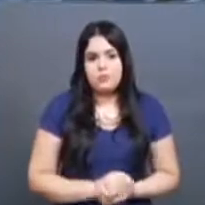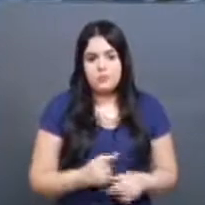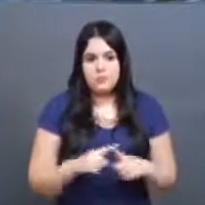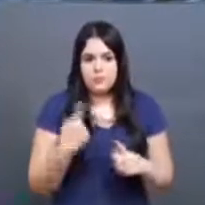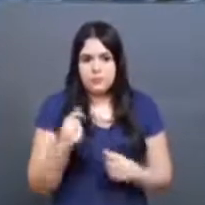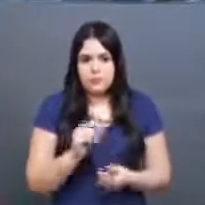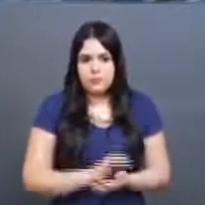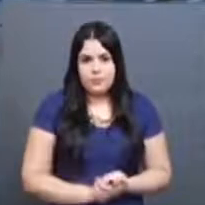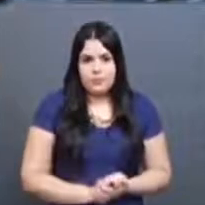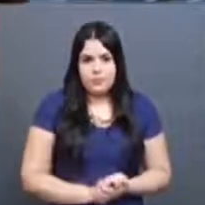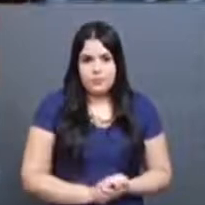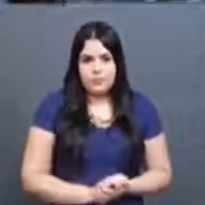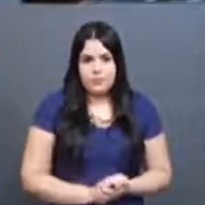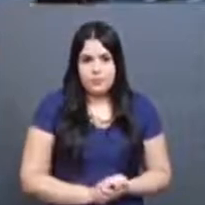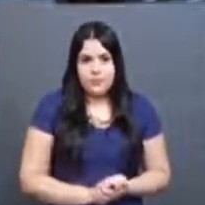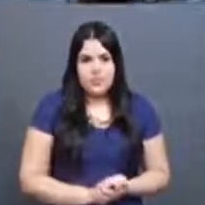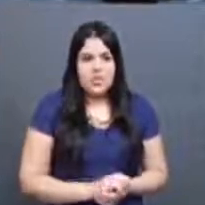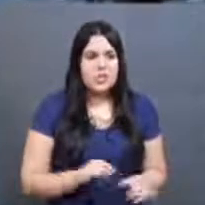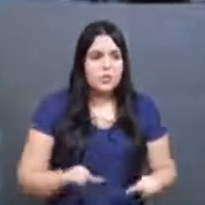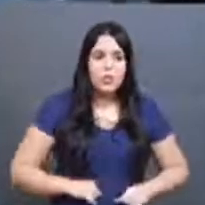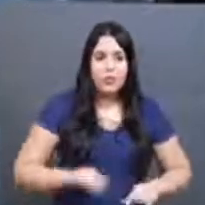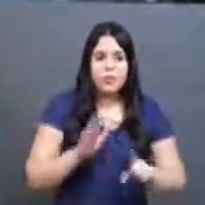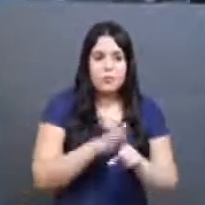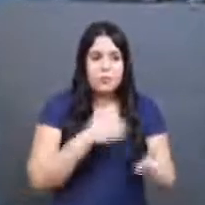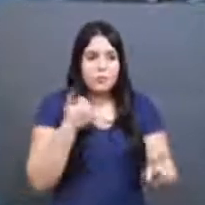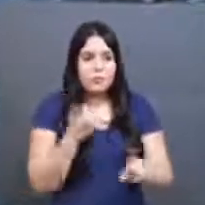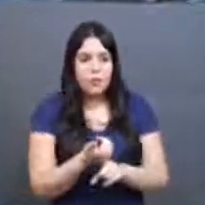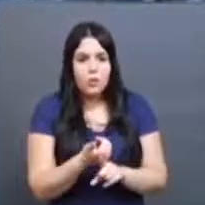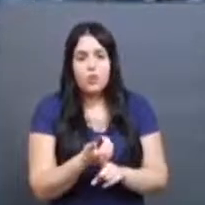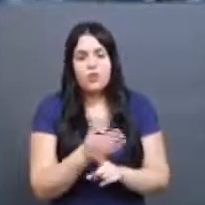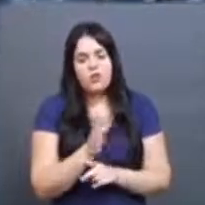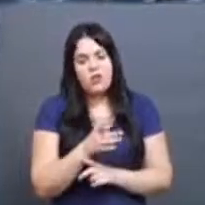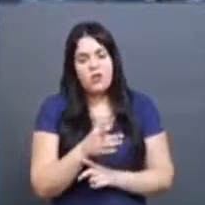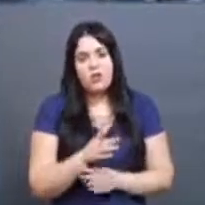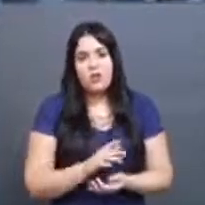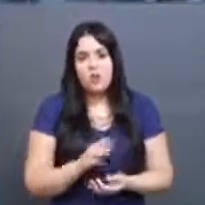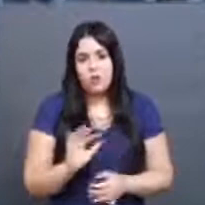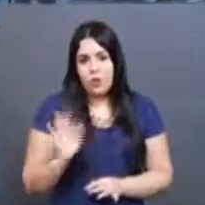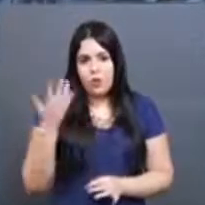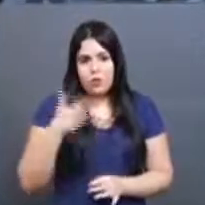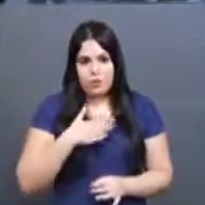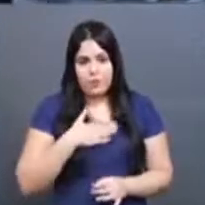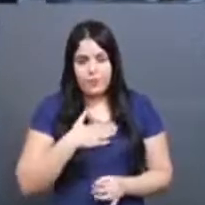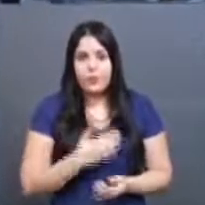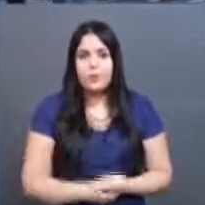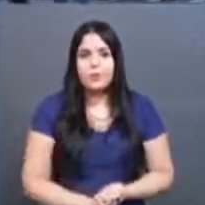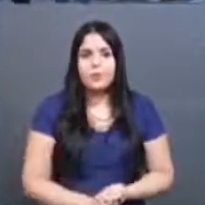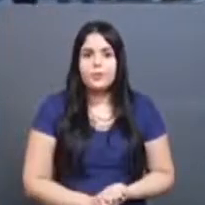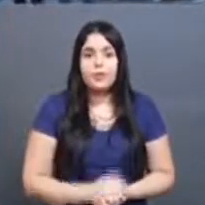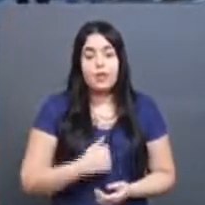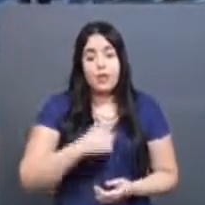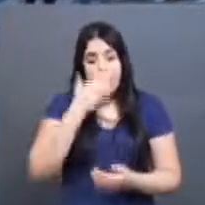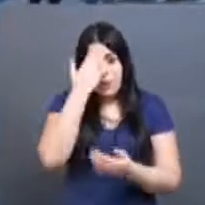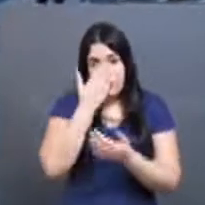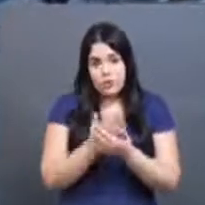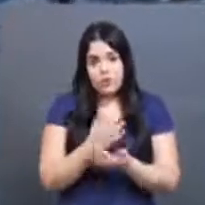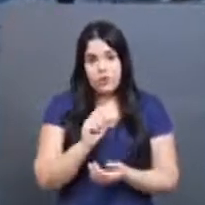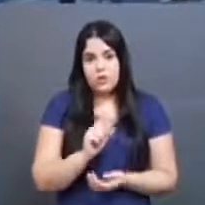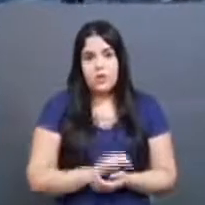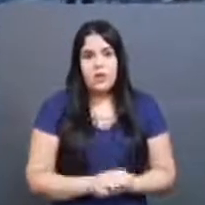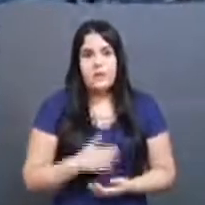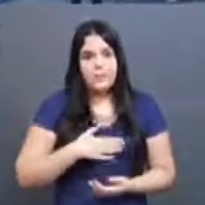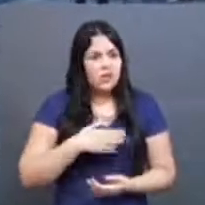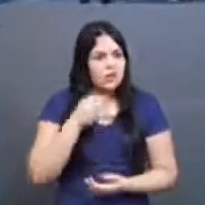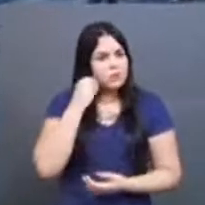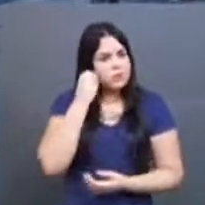Mas, apesar das diversas passagens que eu já fiz de sofrimento de bullying, eu acredito que na minha chance, a minha vivência,